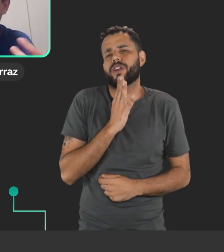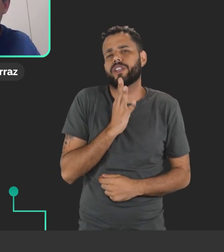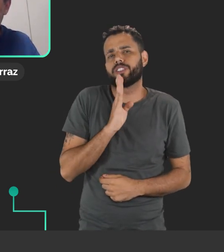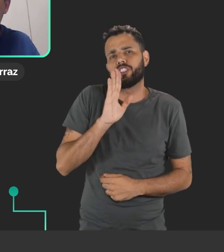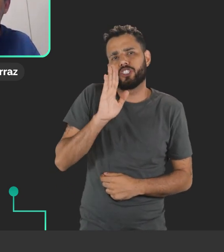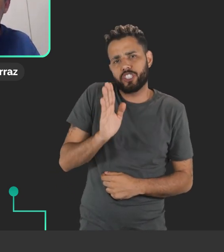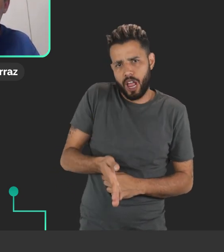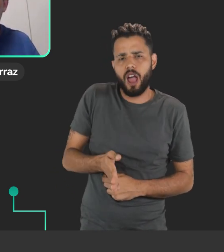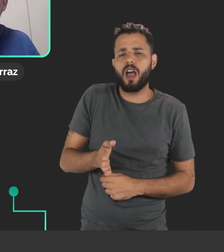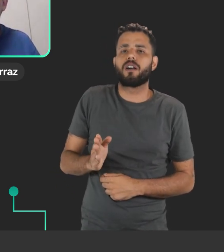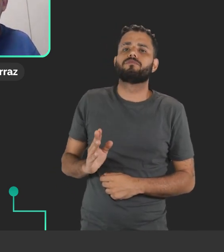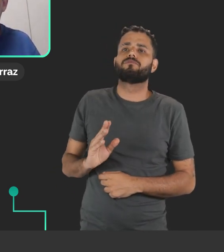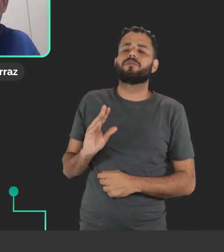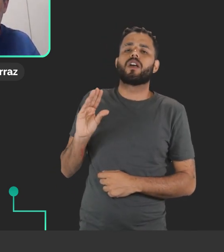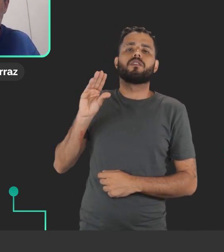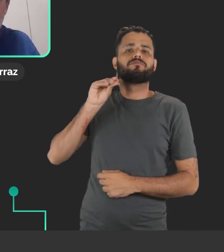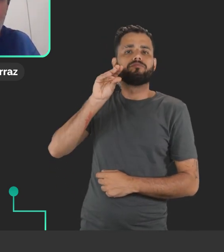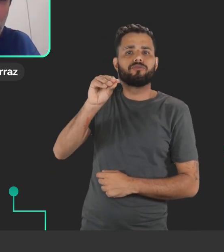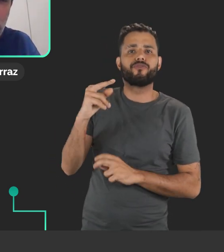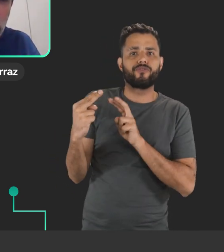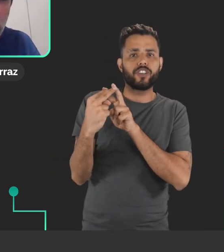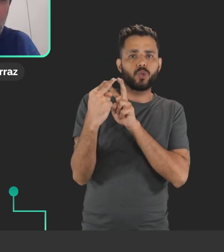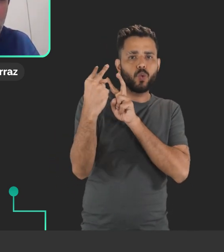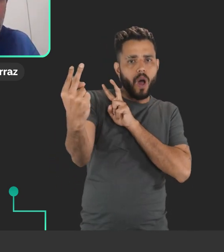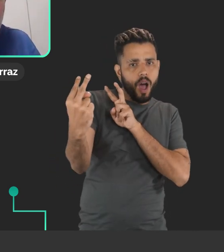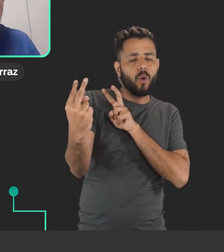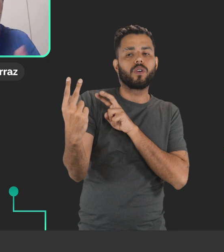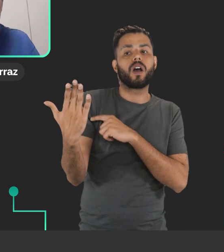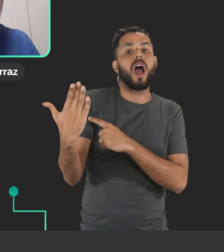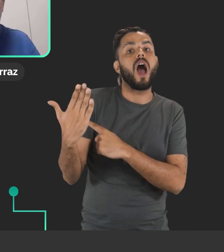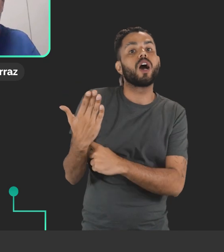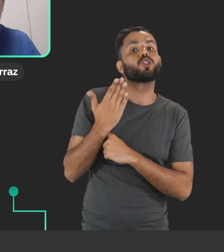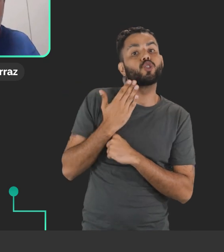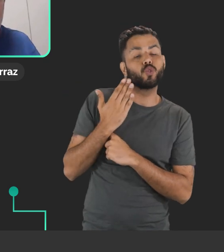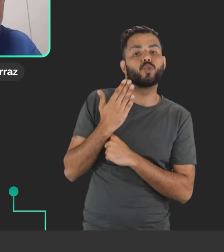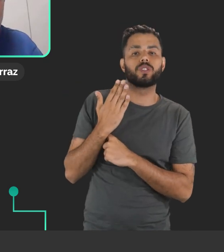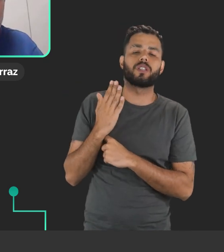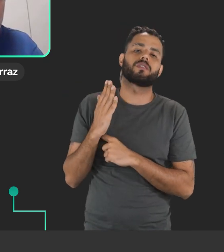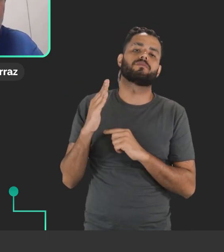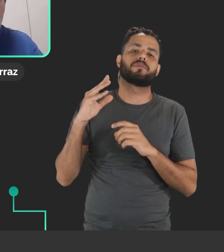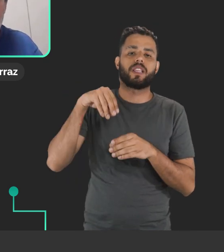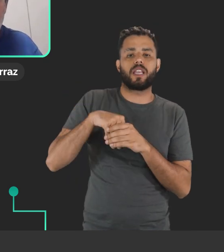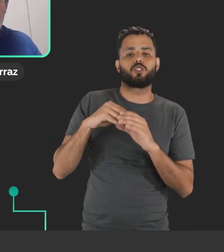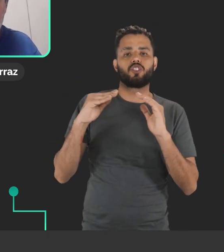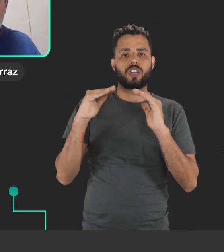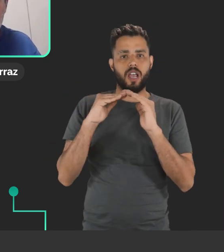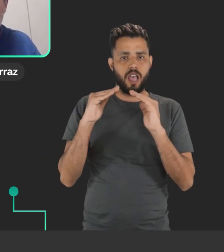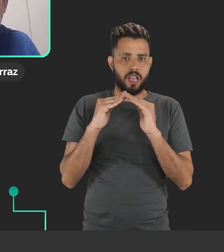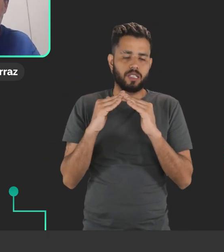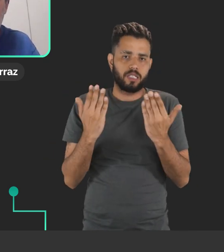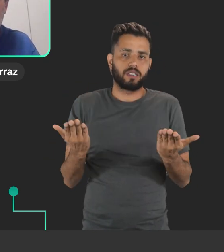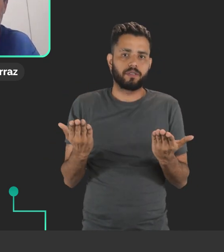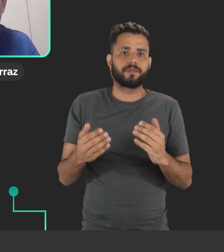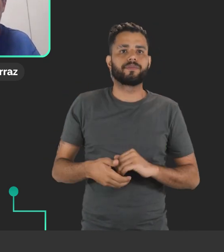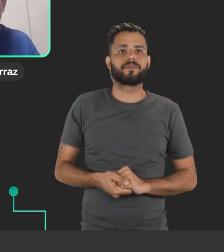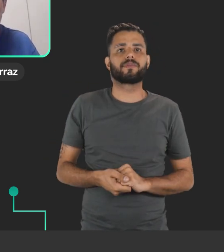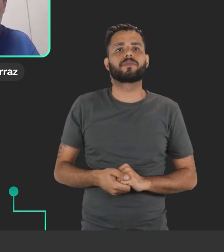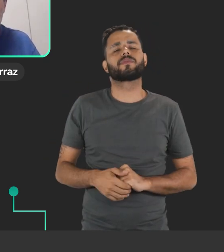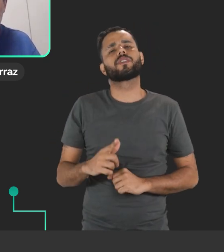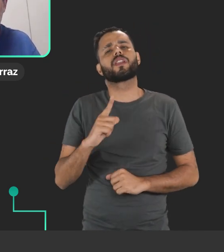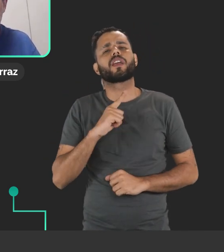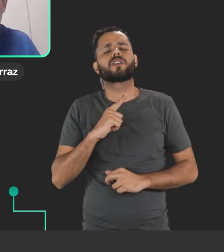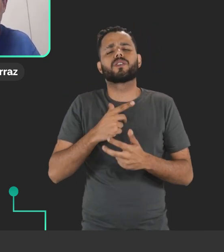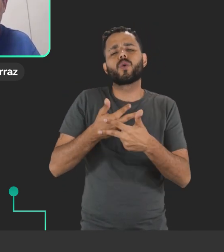a gente já está familiarizado, né, com assistentes pessoais que nos ajudam em casa, né, com